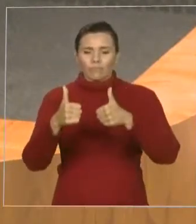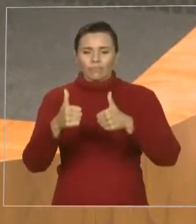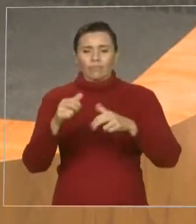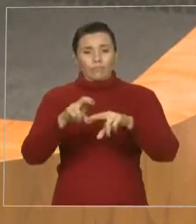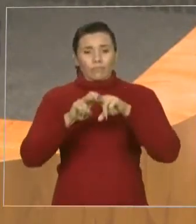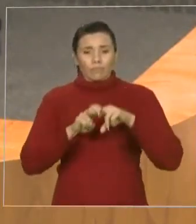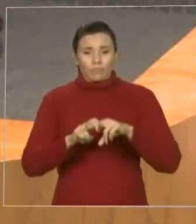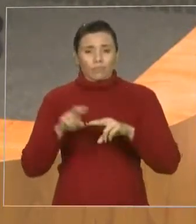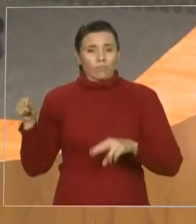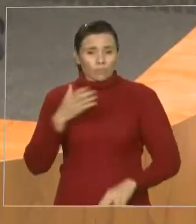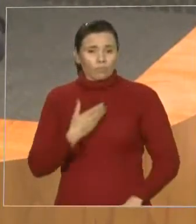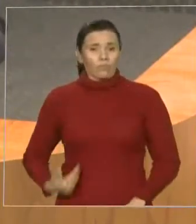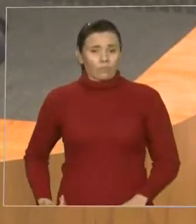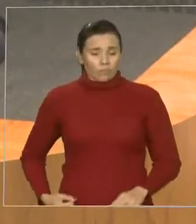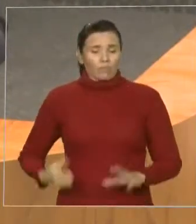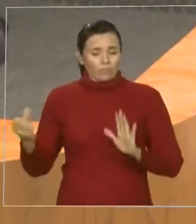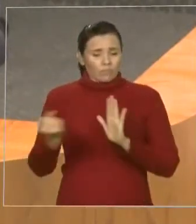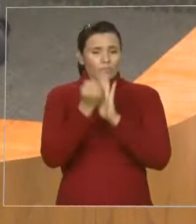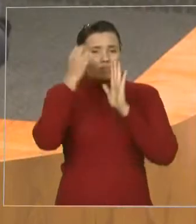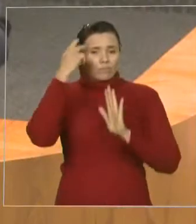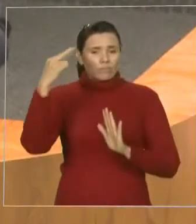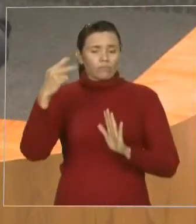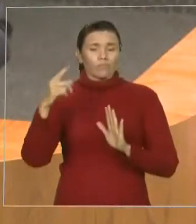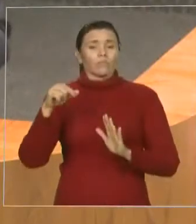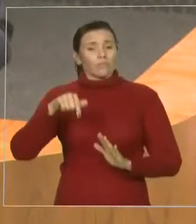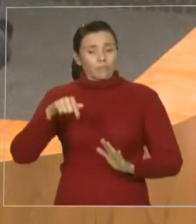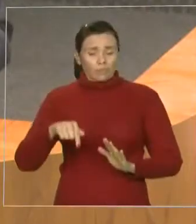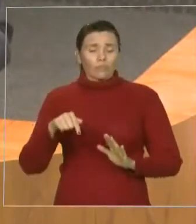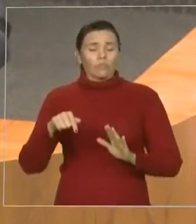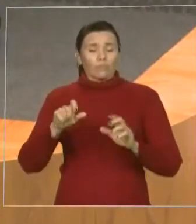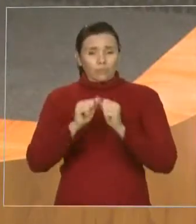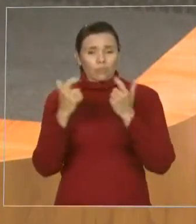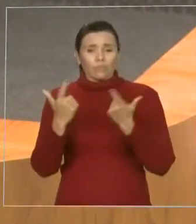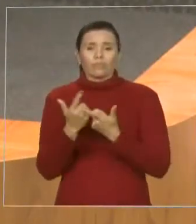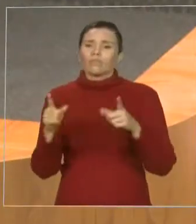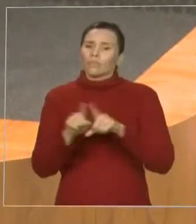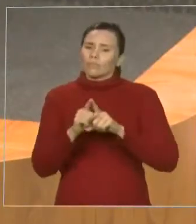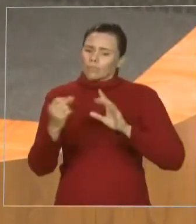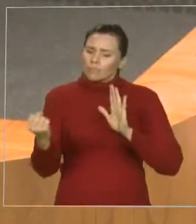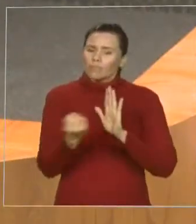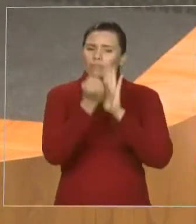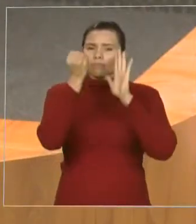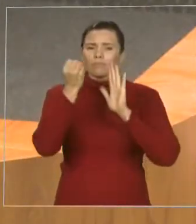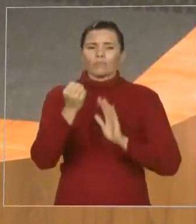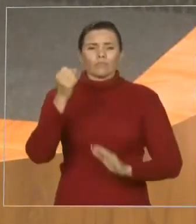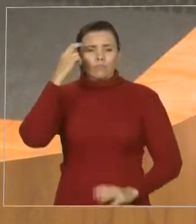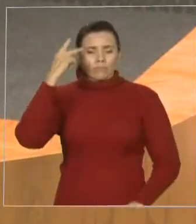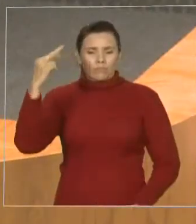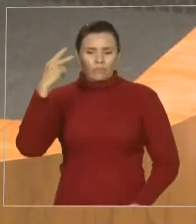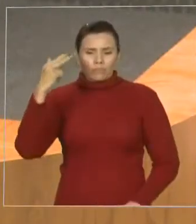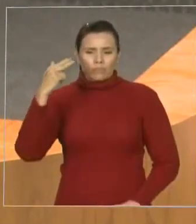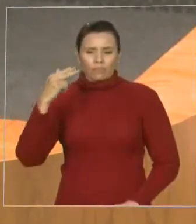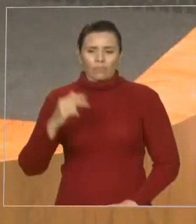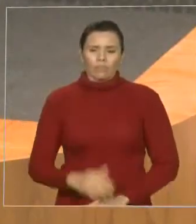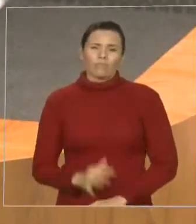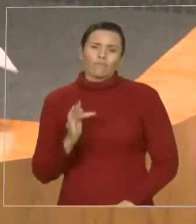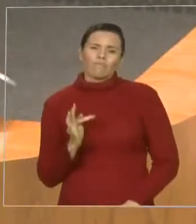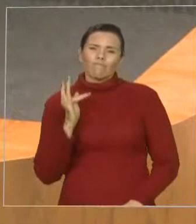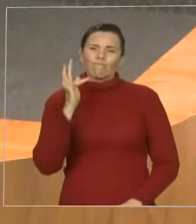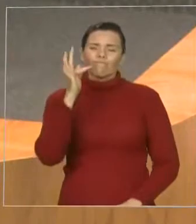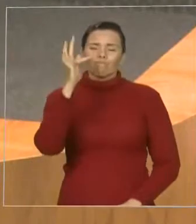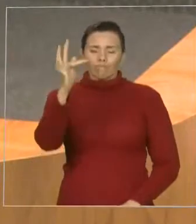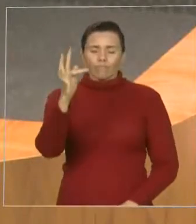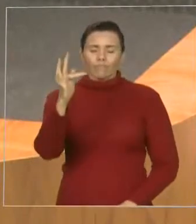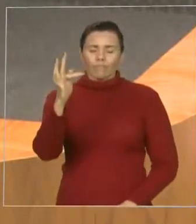Legislativo fez história, mas a boa história vai ser contada às gerações futuras, porque aqueles operadores do